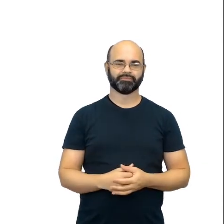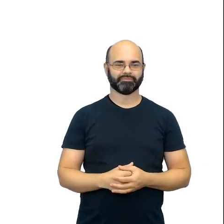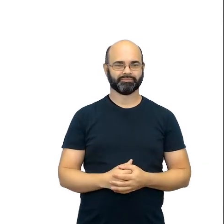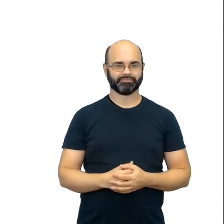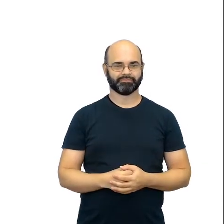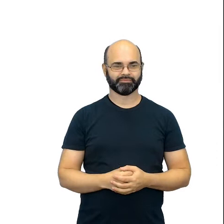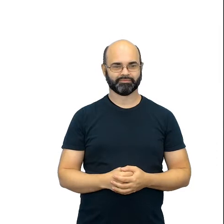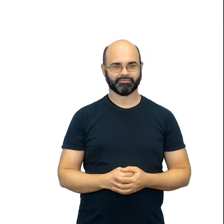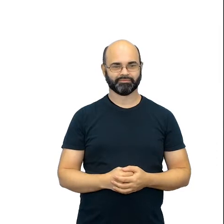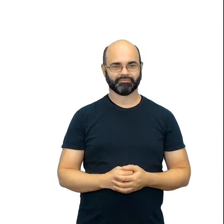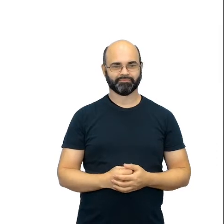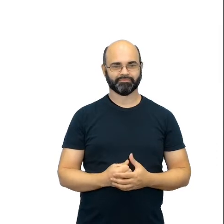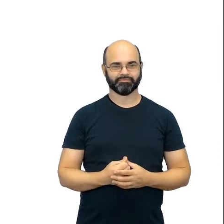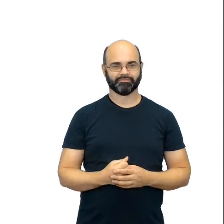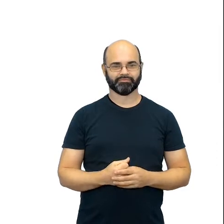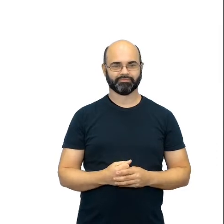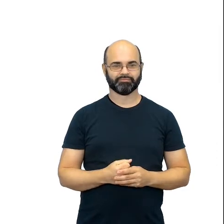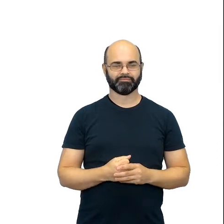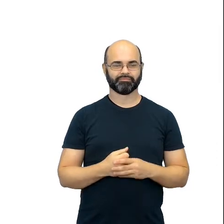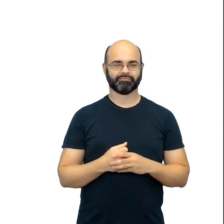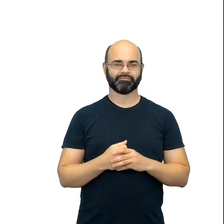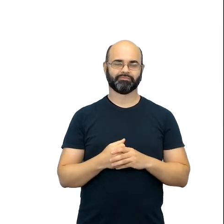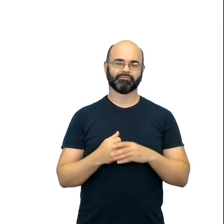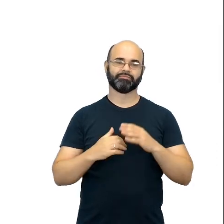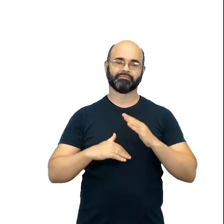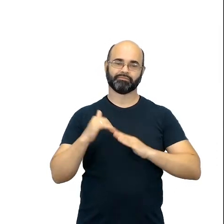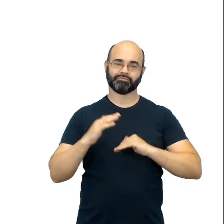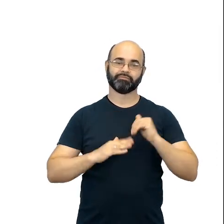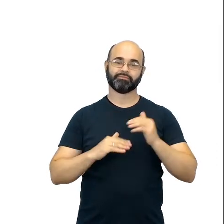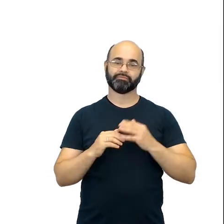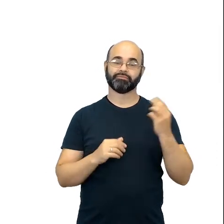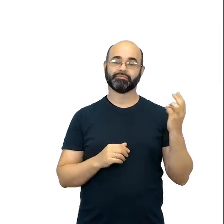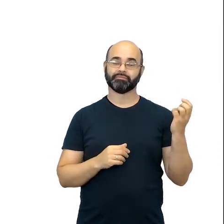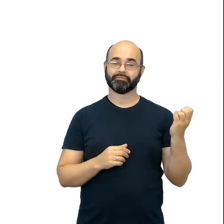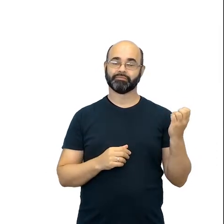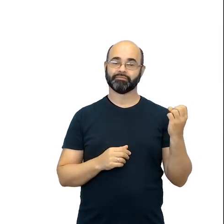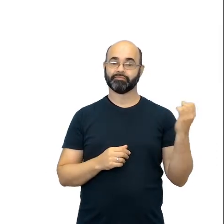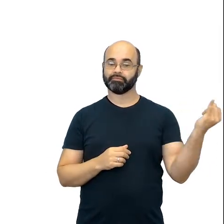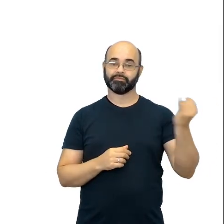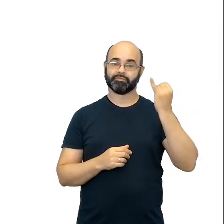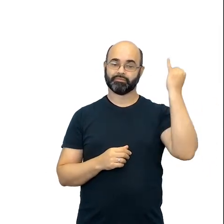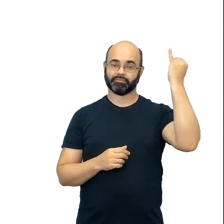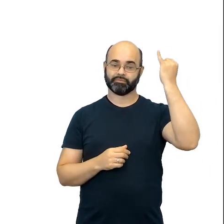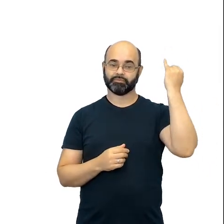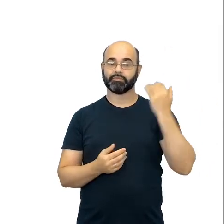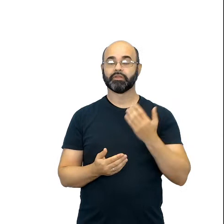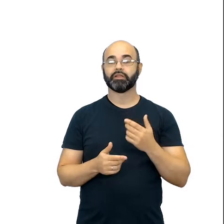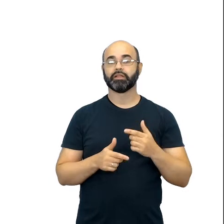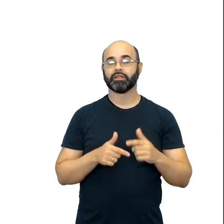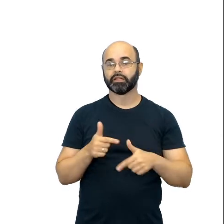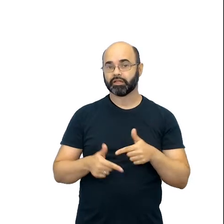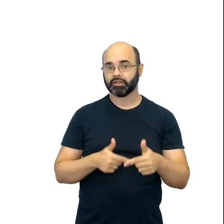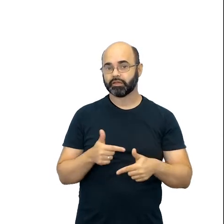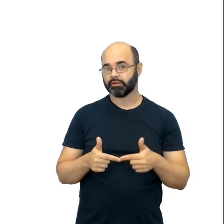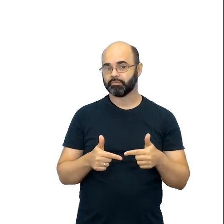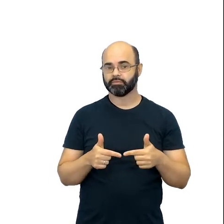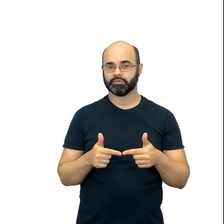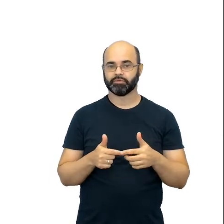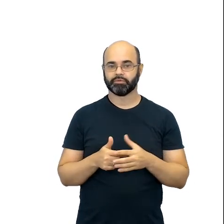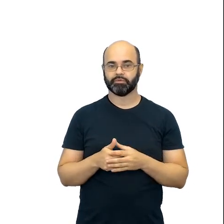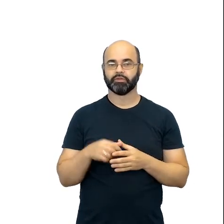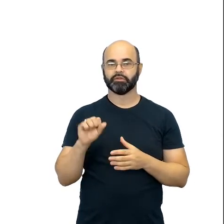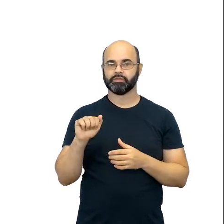Bom, habilidades essenciais que constam para serem trabalhadas e que são abordadas na SA1.